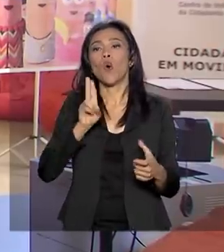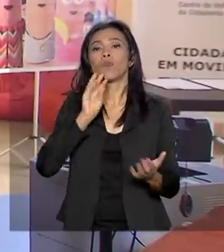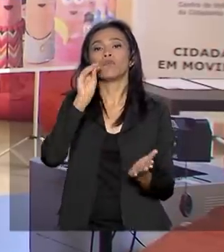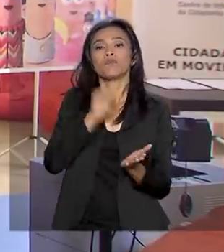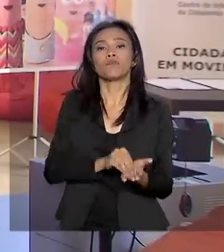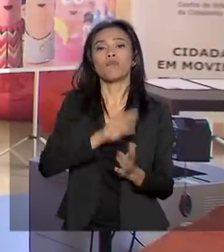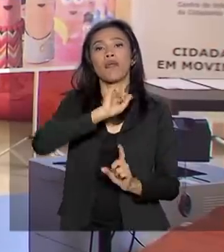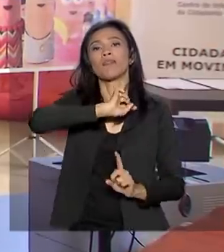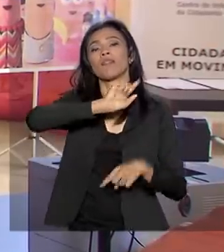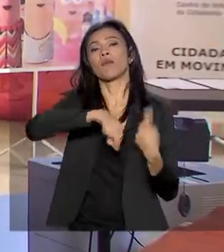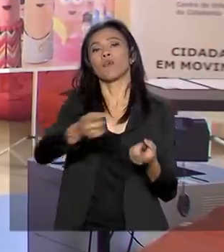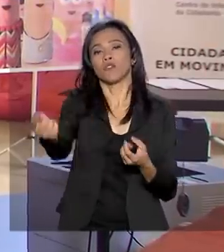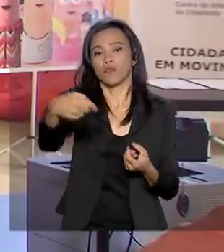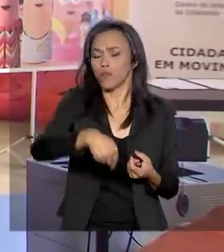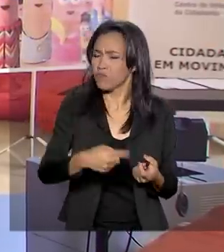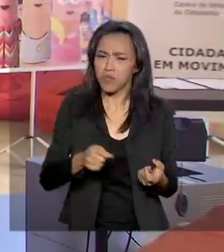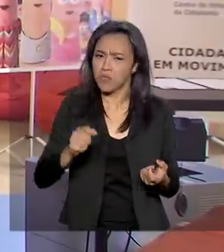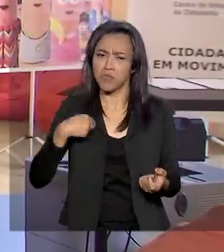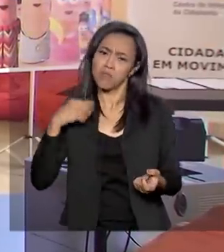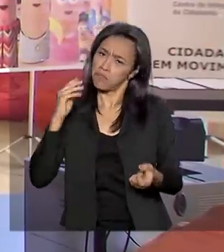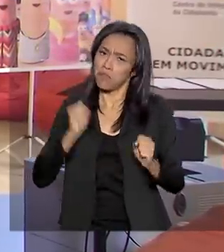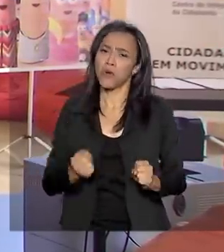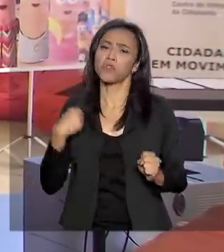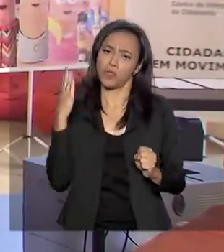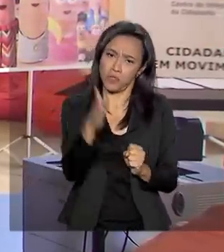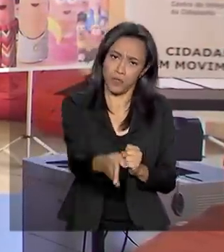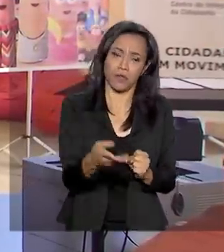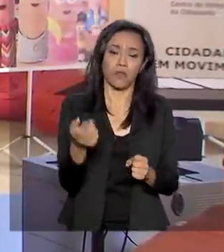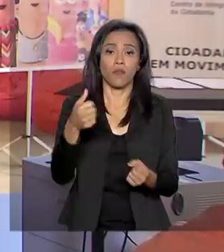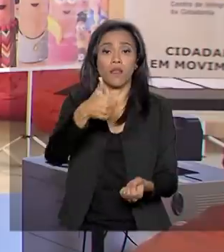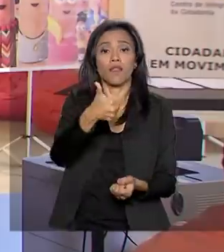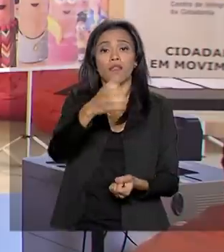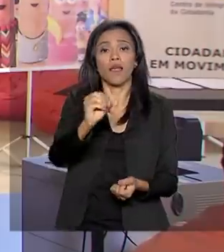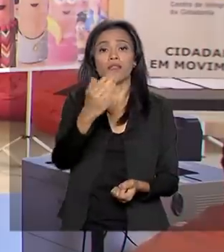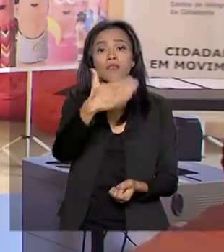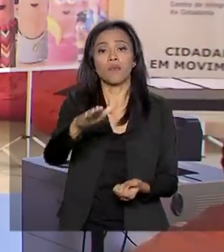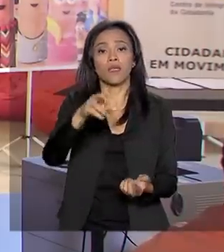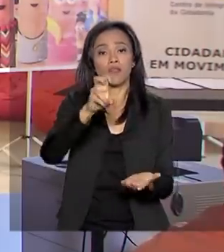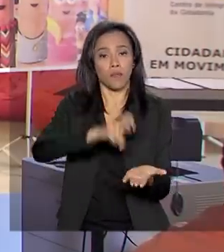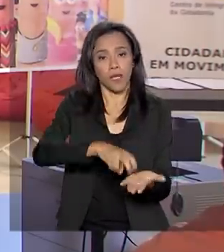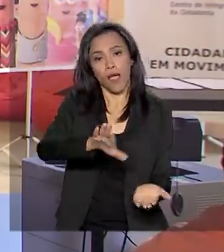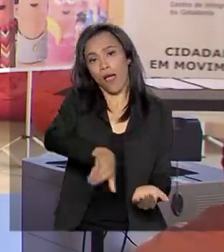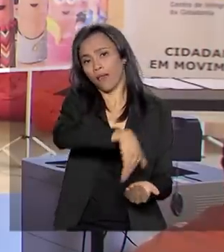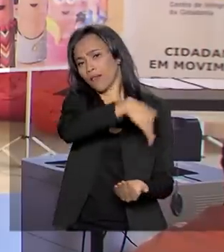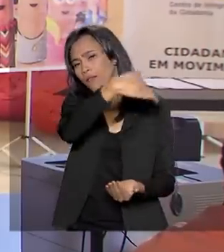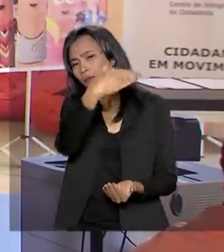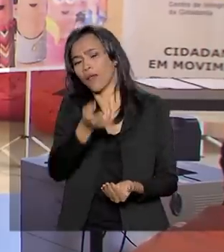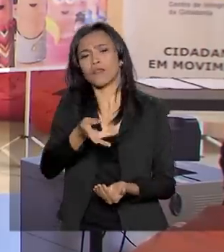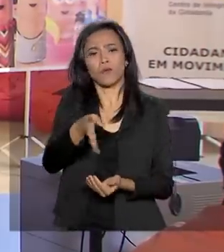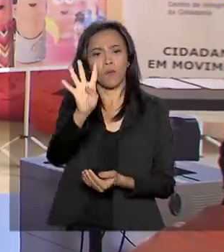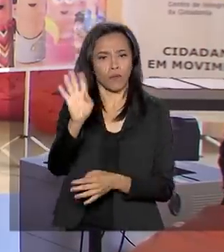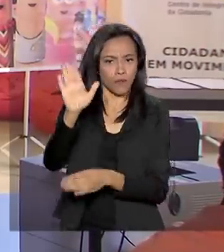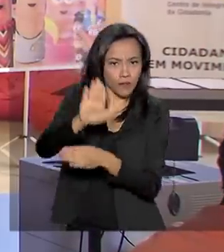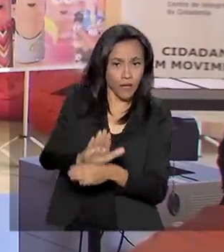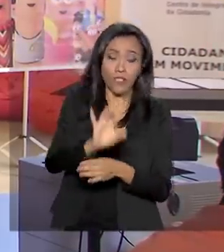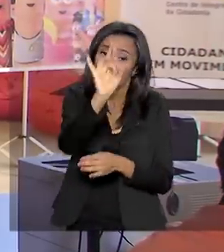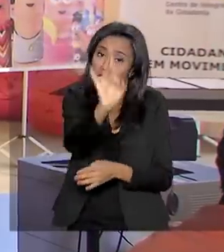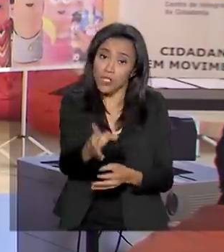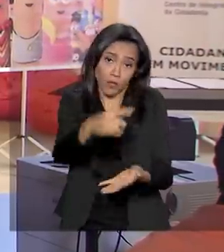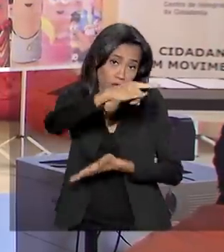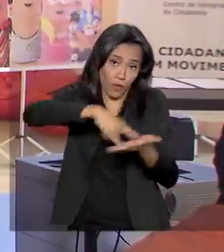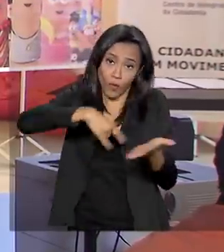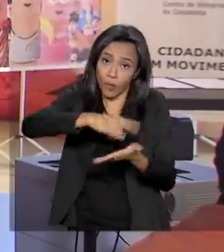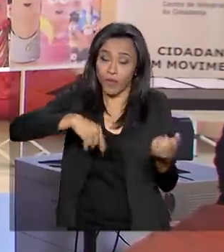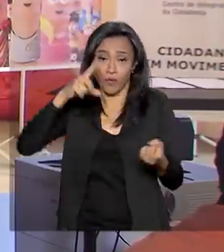também o horário é diferenciado das dez e meia da manhã às quatro e meia da tarde. Para se cadastrar, basta trazer um documento com